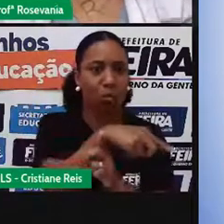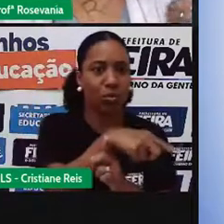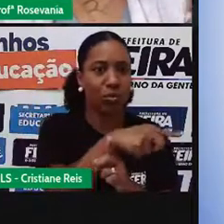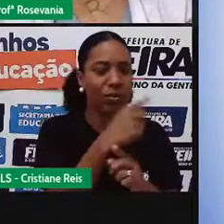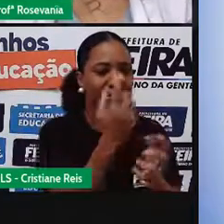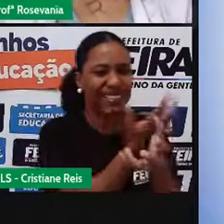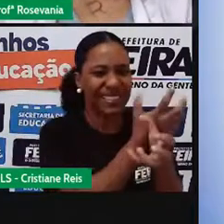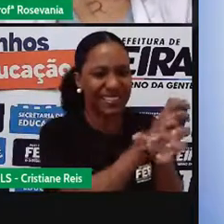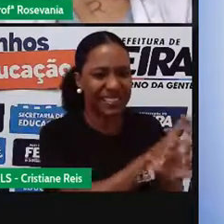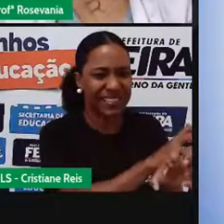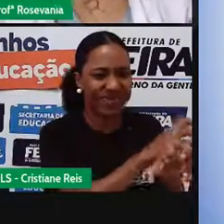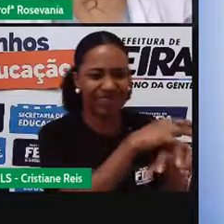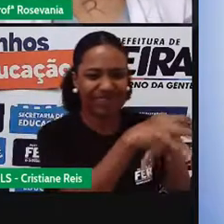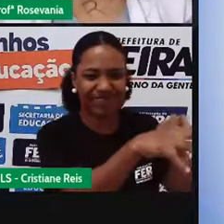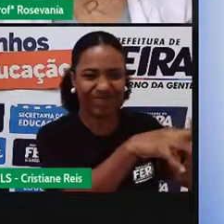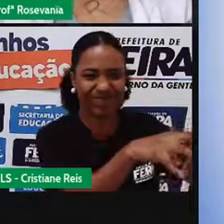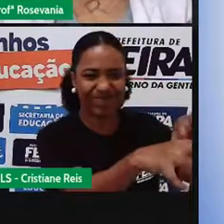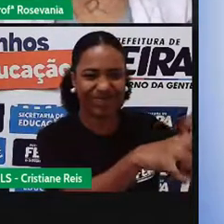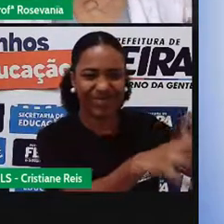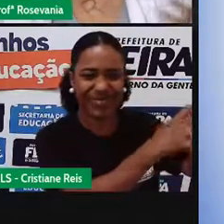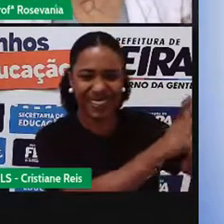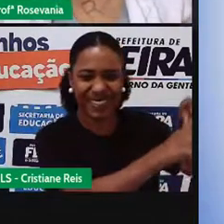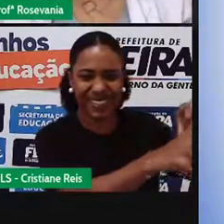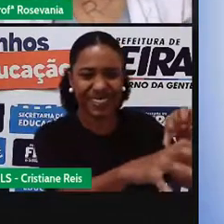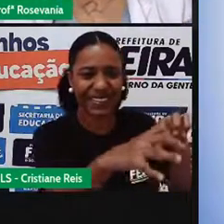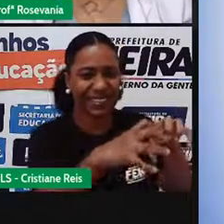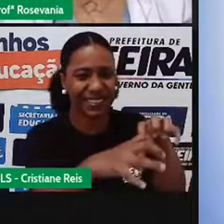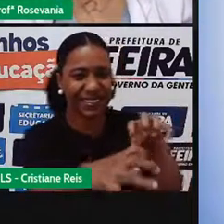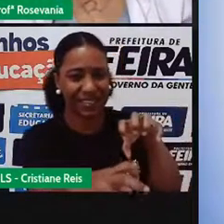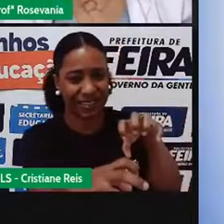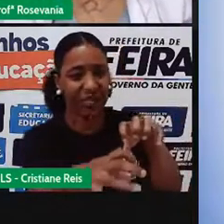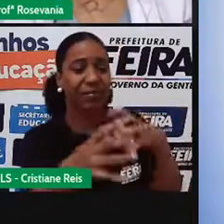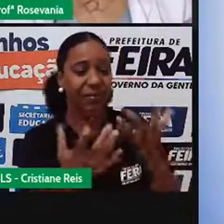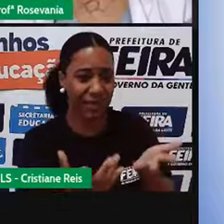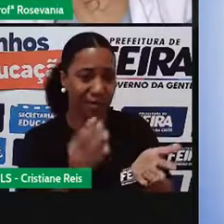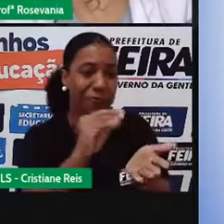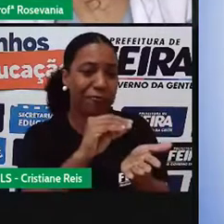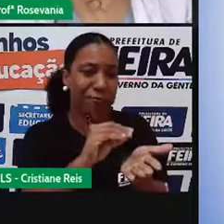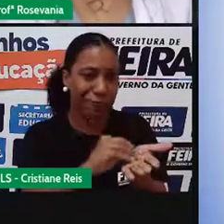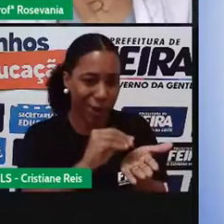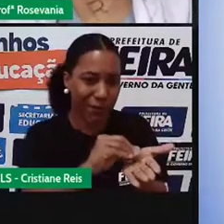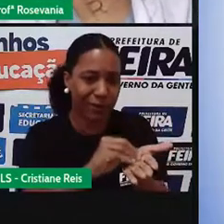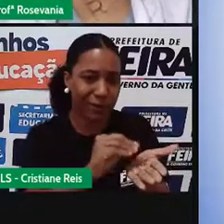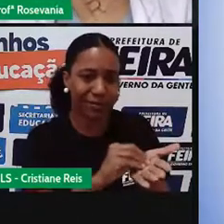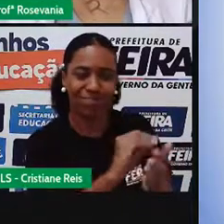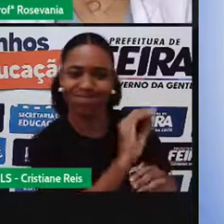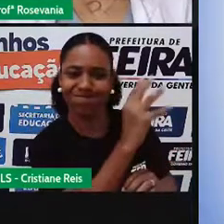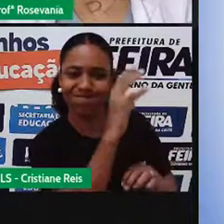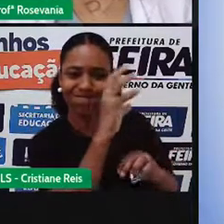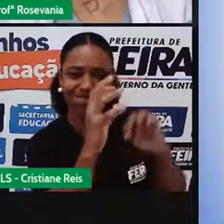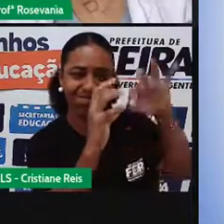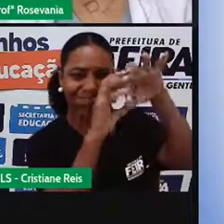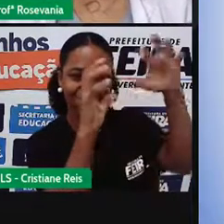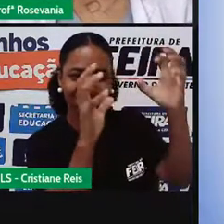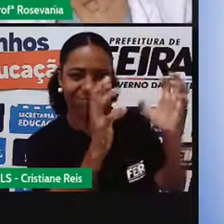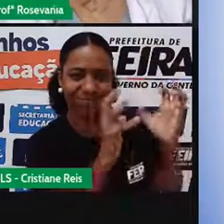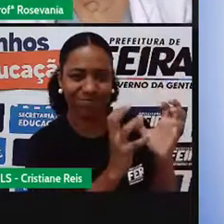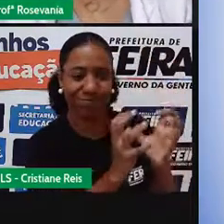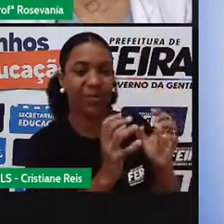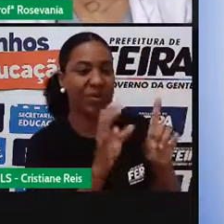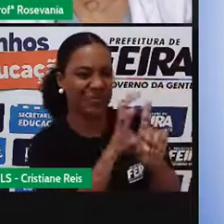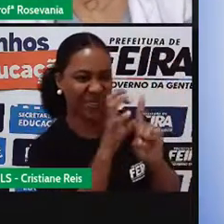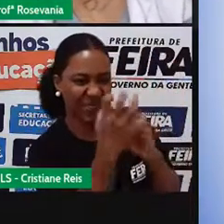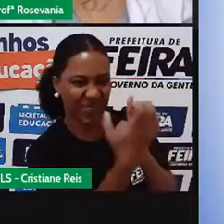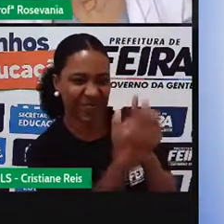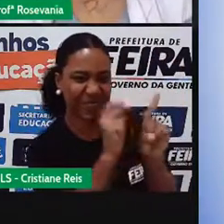espassa, o solo bastante desnudado, com falta até dessa vegetação e a presença de cactos, facheiro, anacarua,